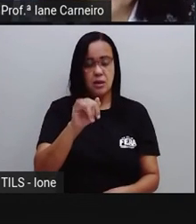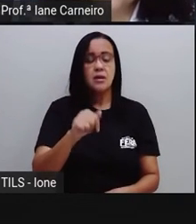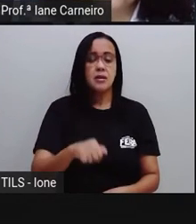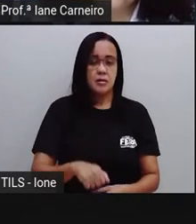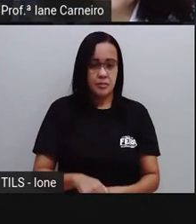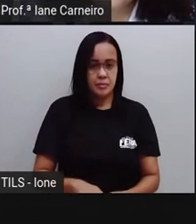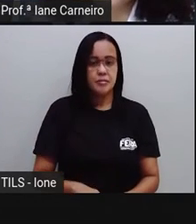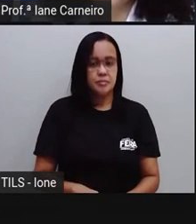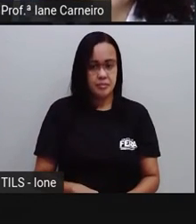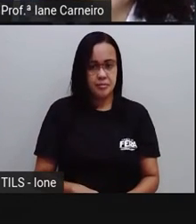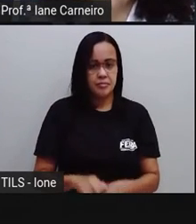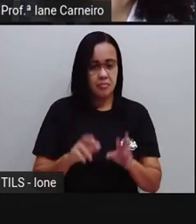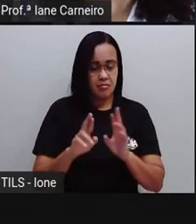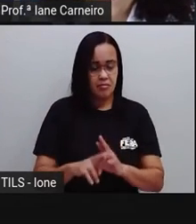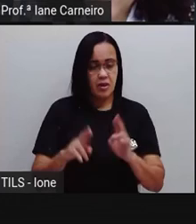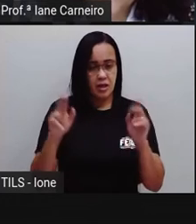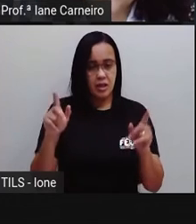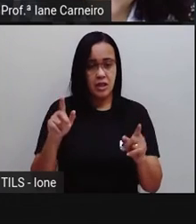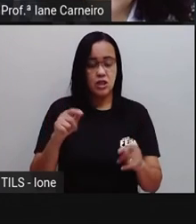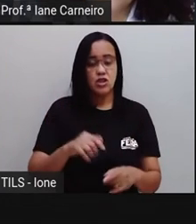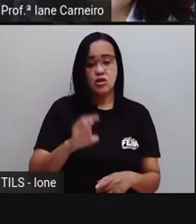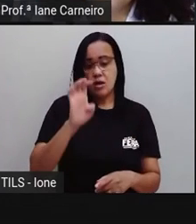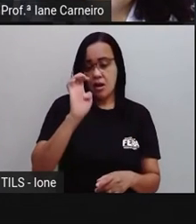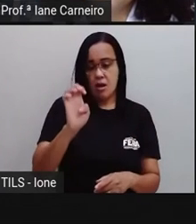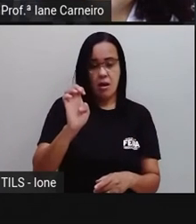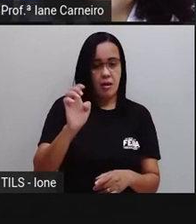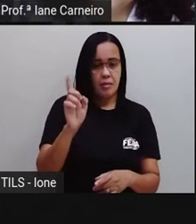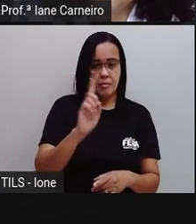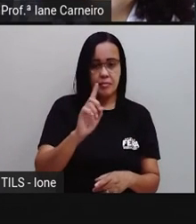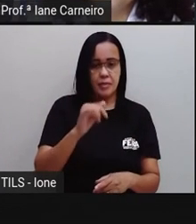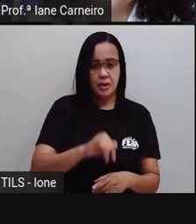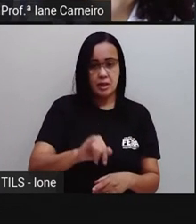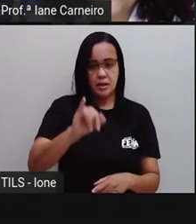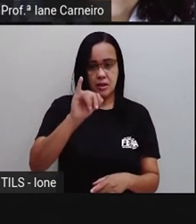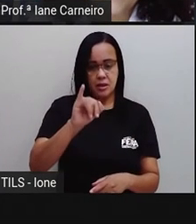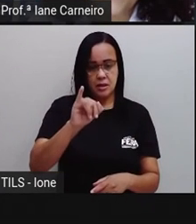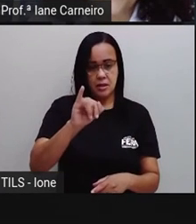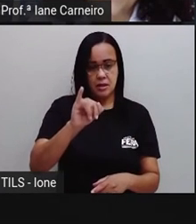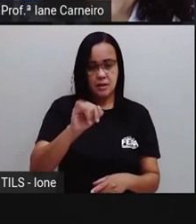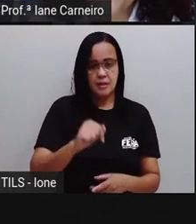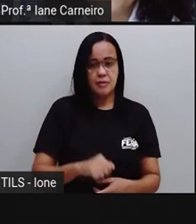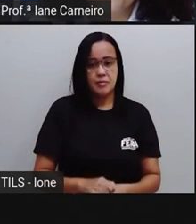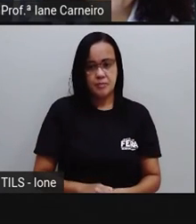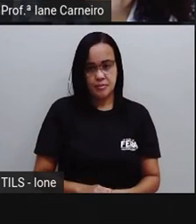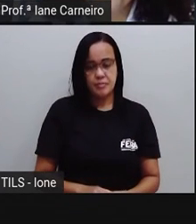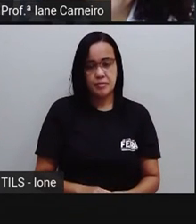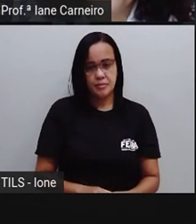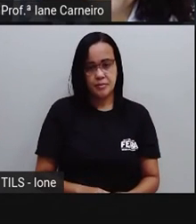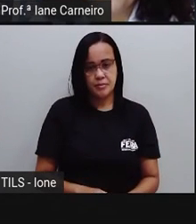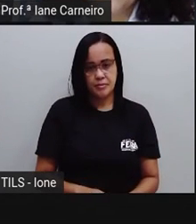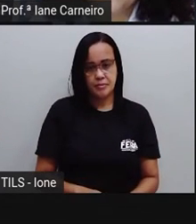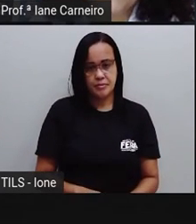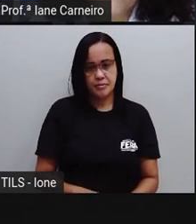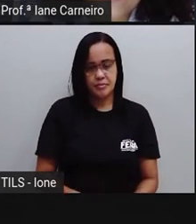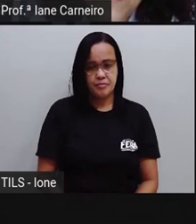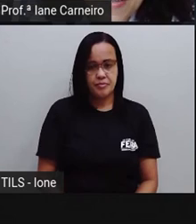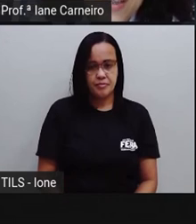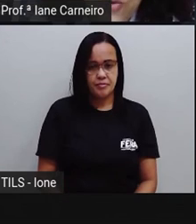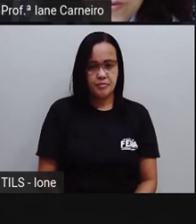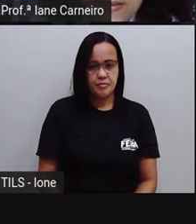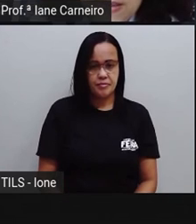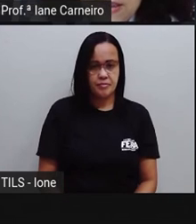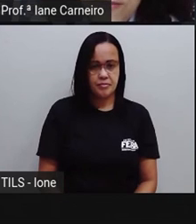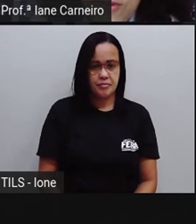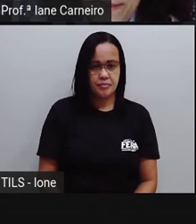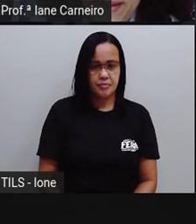diferente de QUA, né? De QUATRO, tá bom? Deixa eu escrever